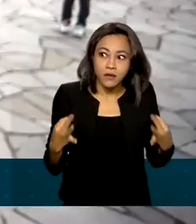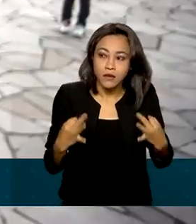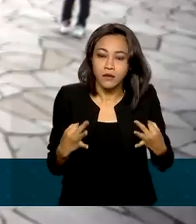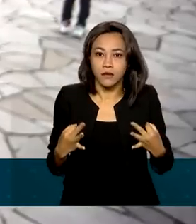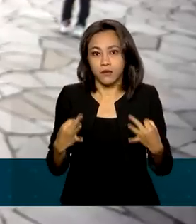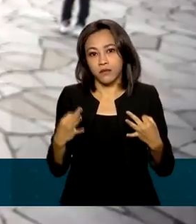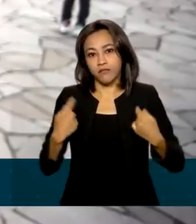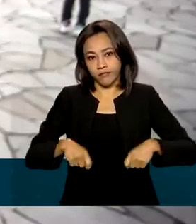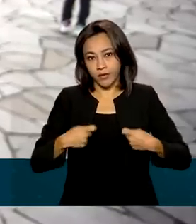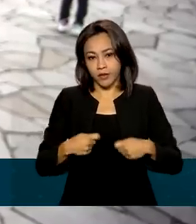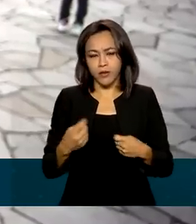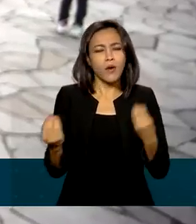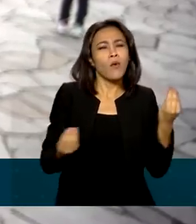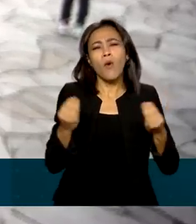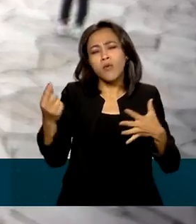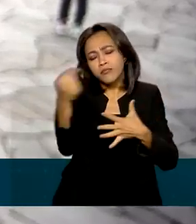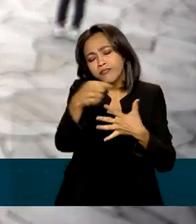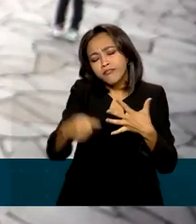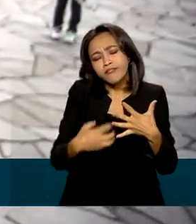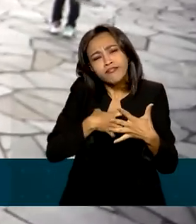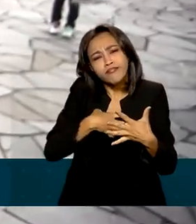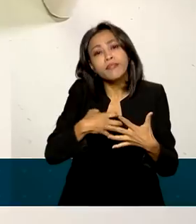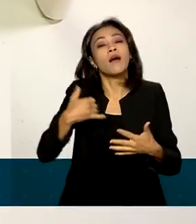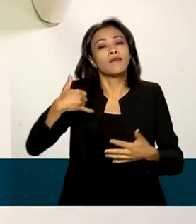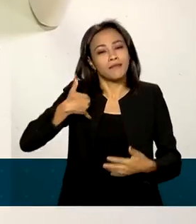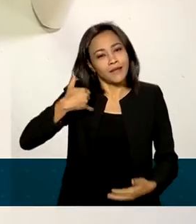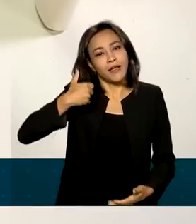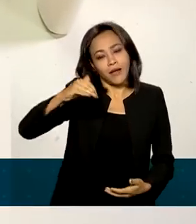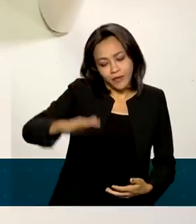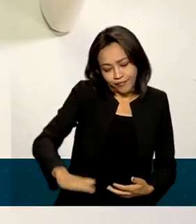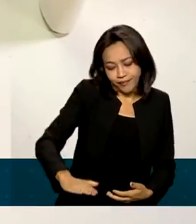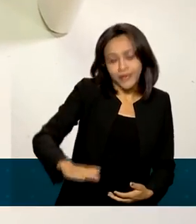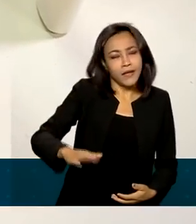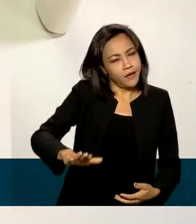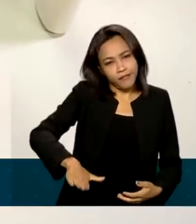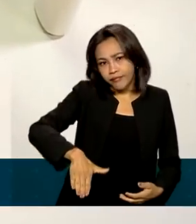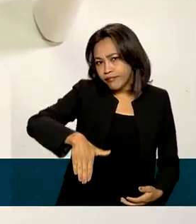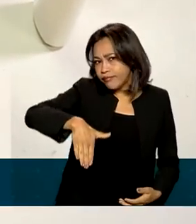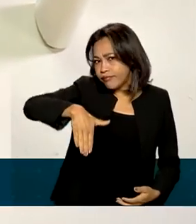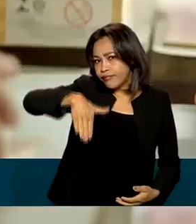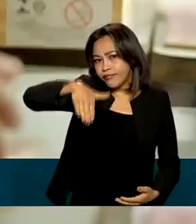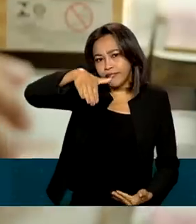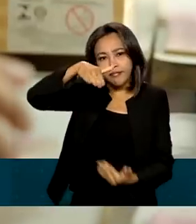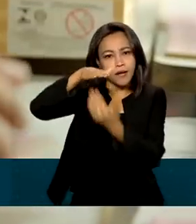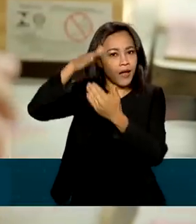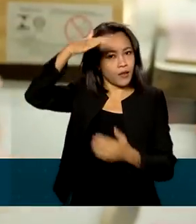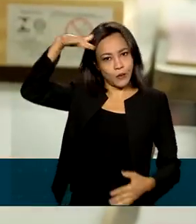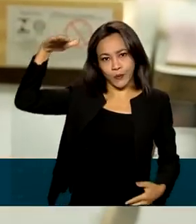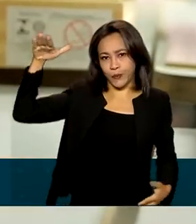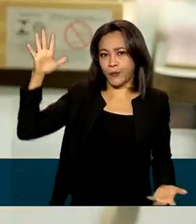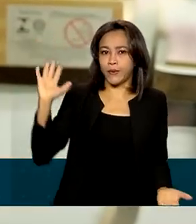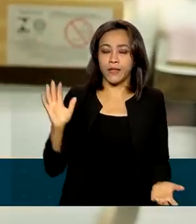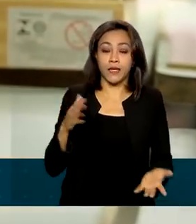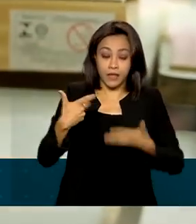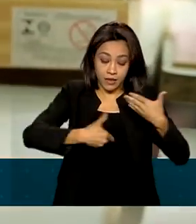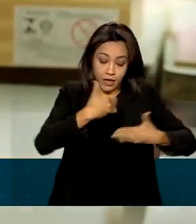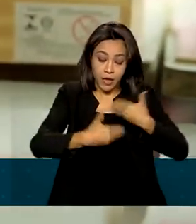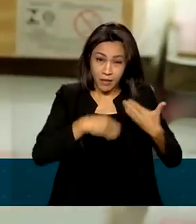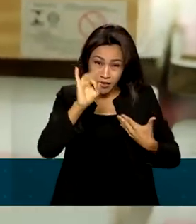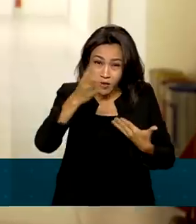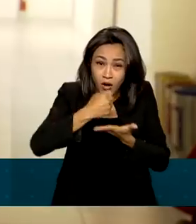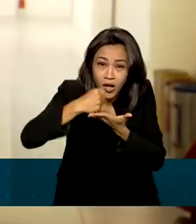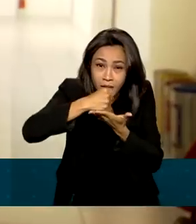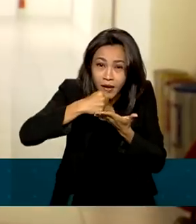Os sinais surgem na infância e, geralmente, acompanham a pessoa até a fase adulta. O tratamento não é feito só com